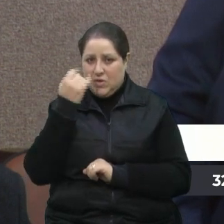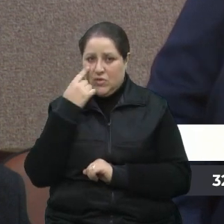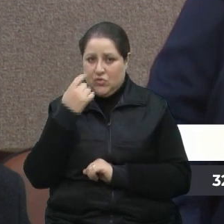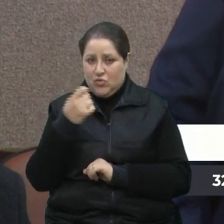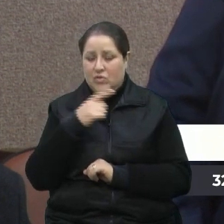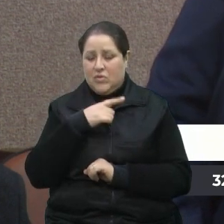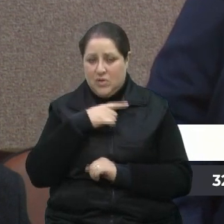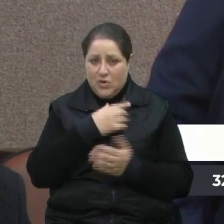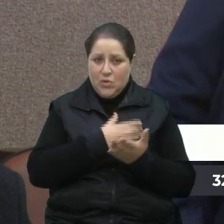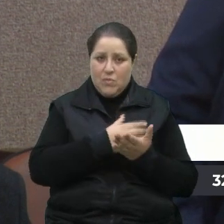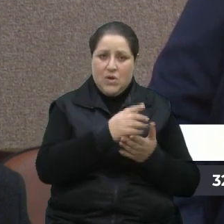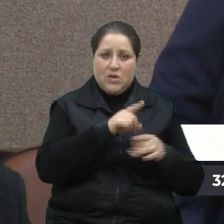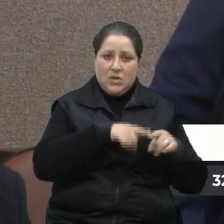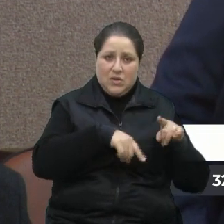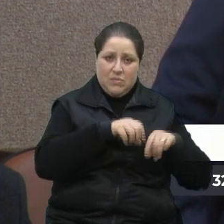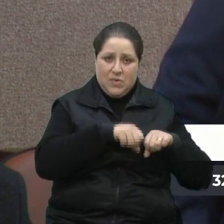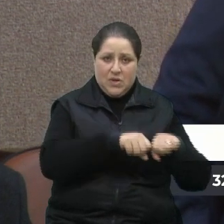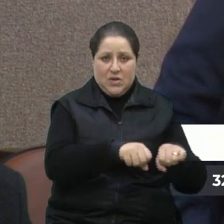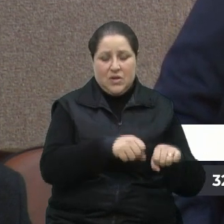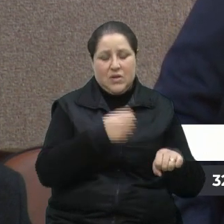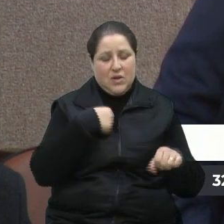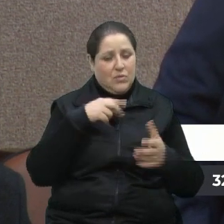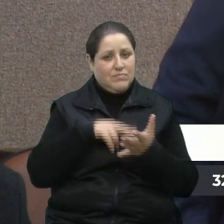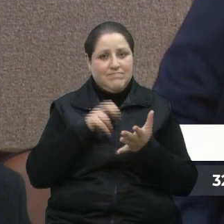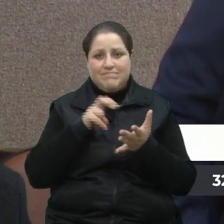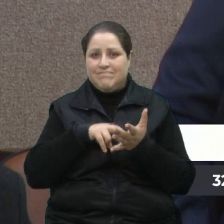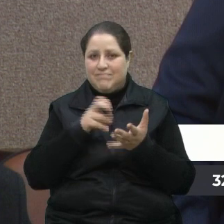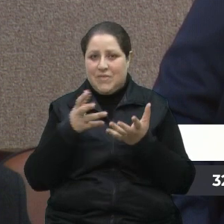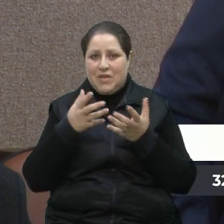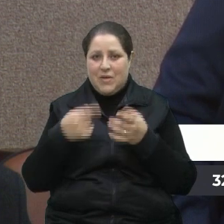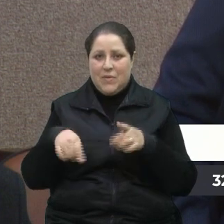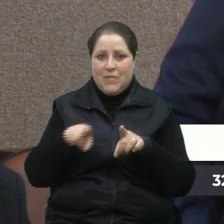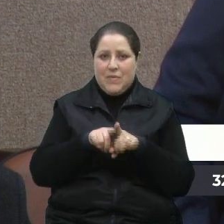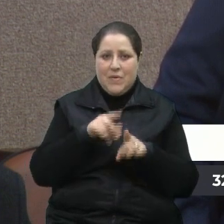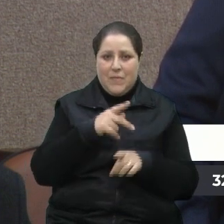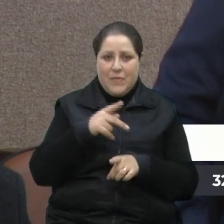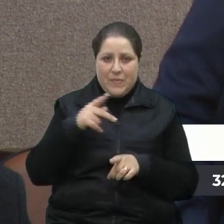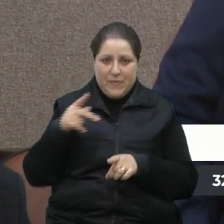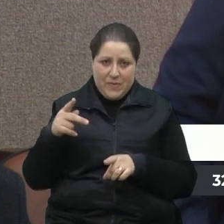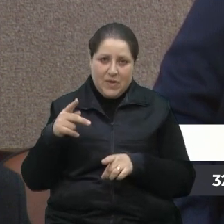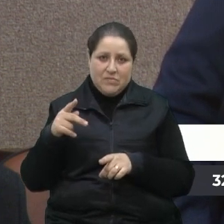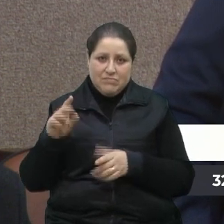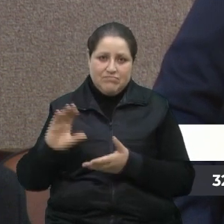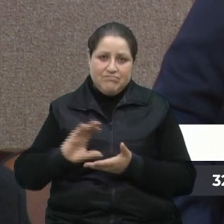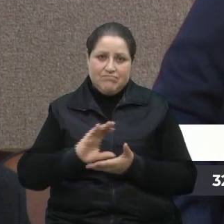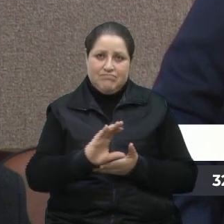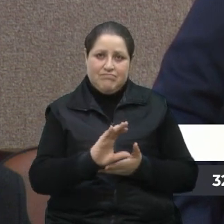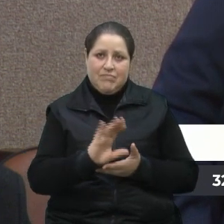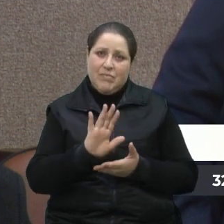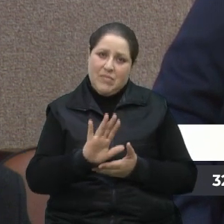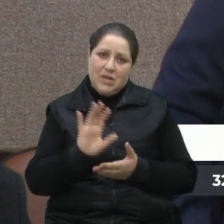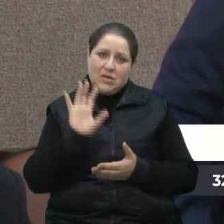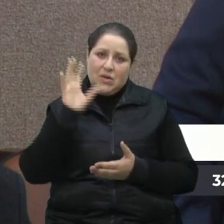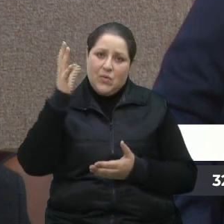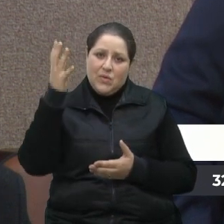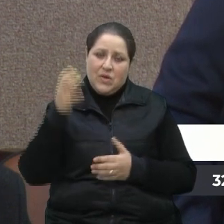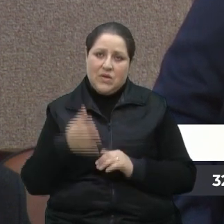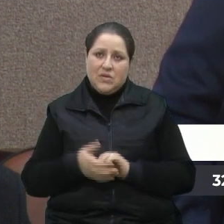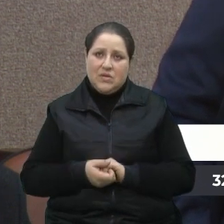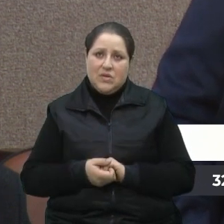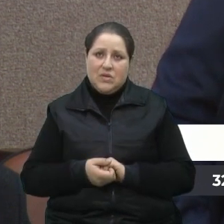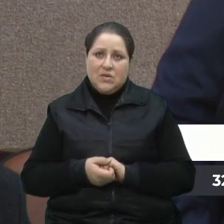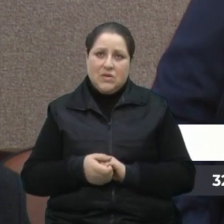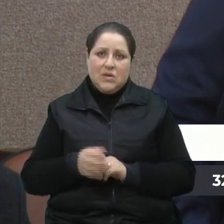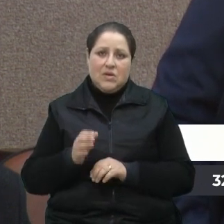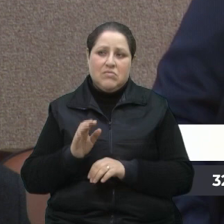outra. Claro que eu era entusiasta da parceria público-privada, patrocinada, mas acontece que, desde